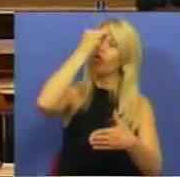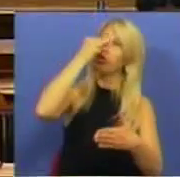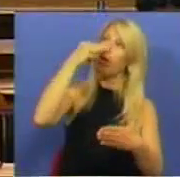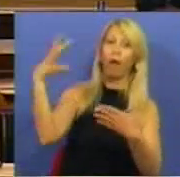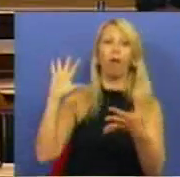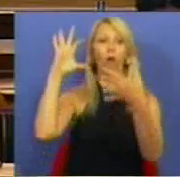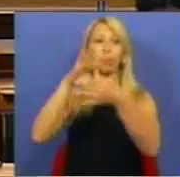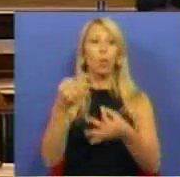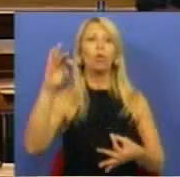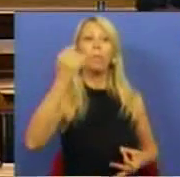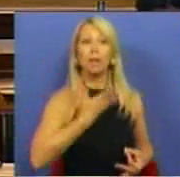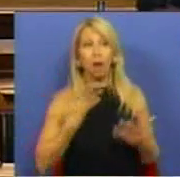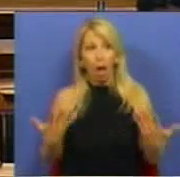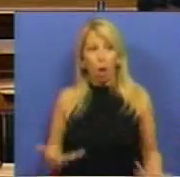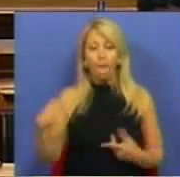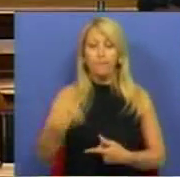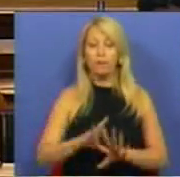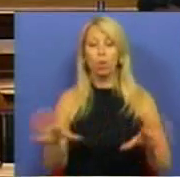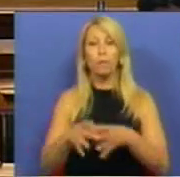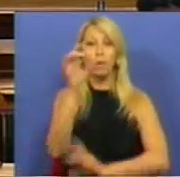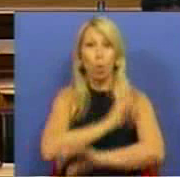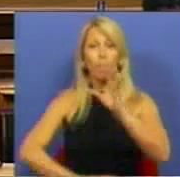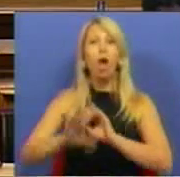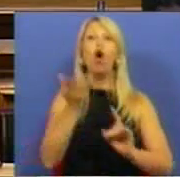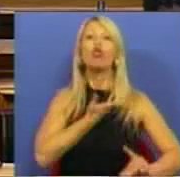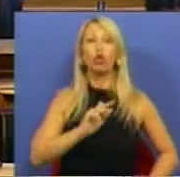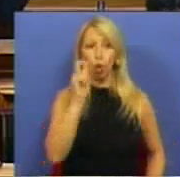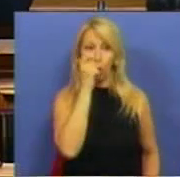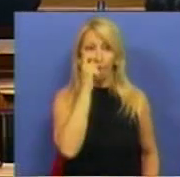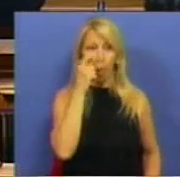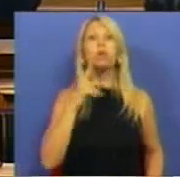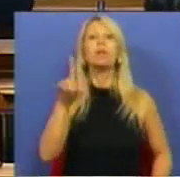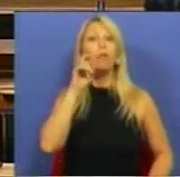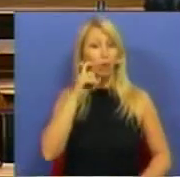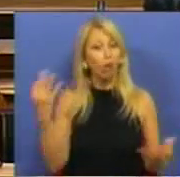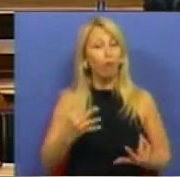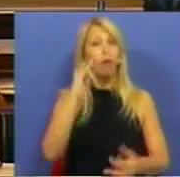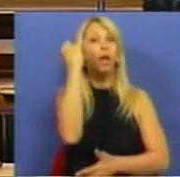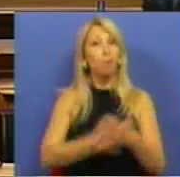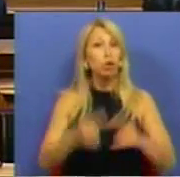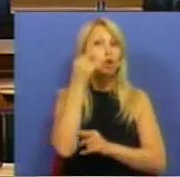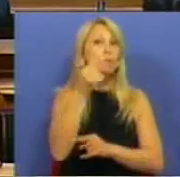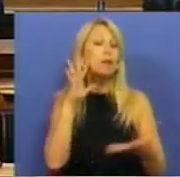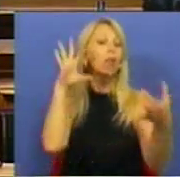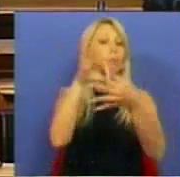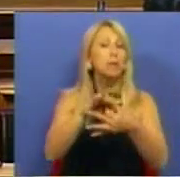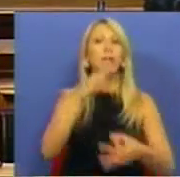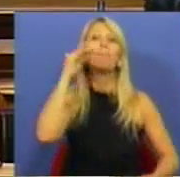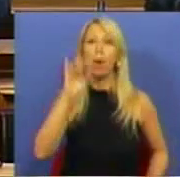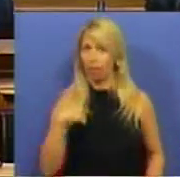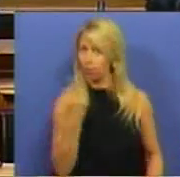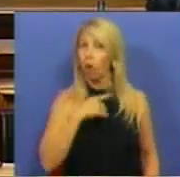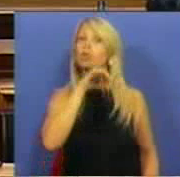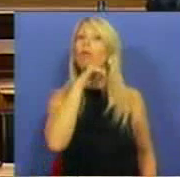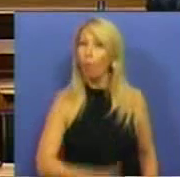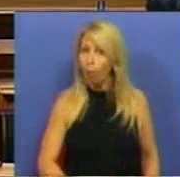-Democrata e atual Presidente da Comissão Europeia, o Dr. Durão Barroso, que veio defender um imposto especial sobre a banca. Nós estamos de acordo com esta